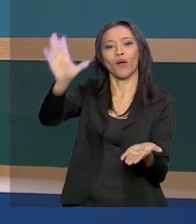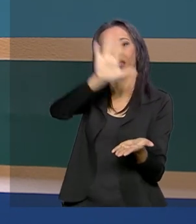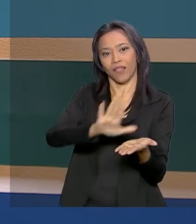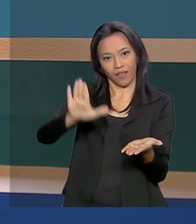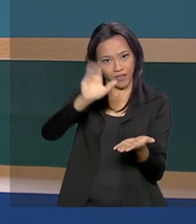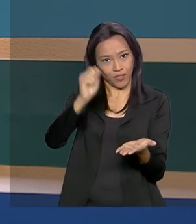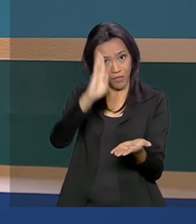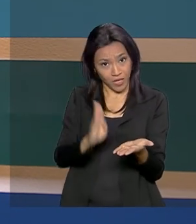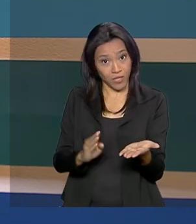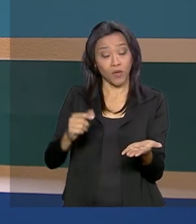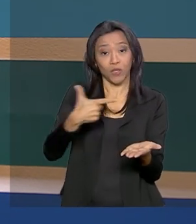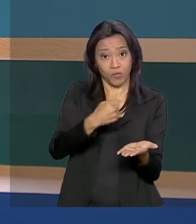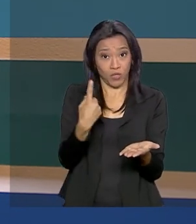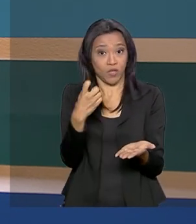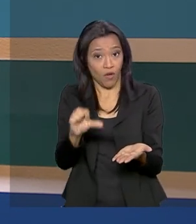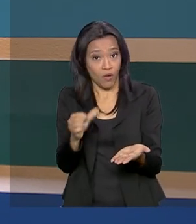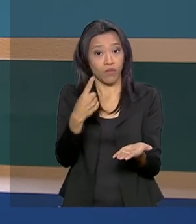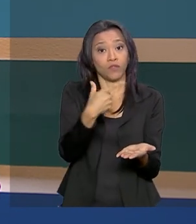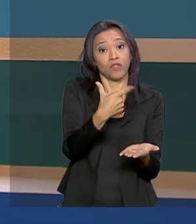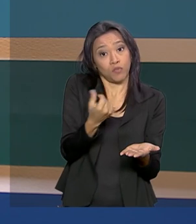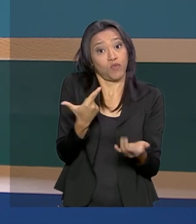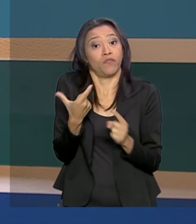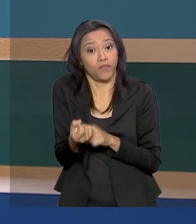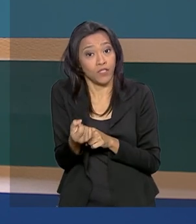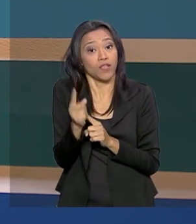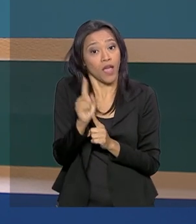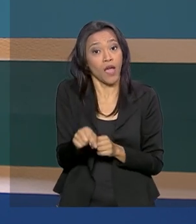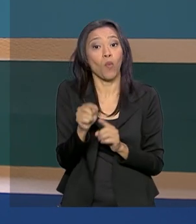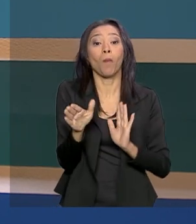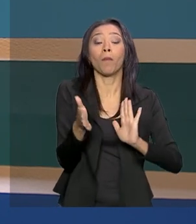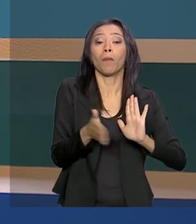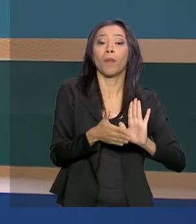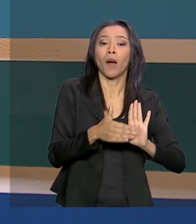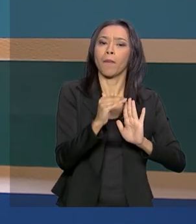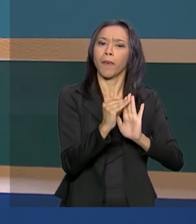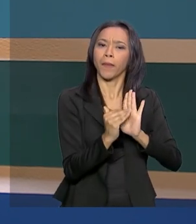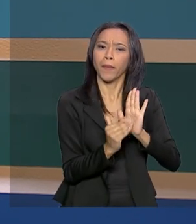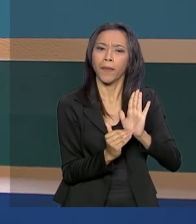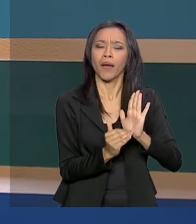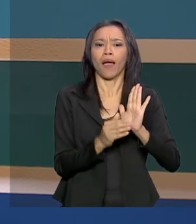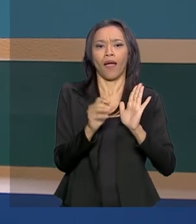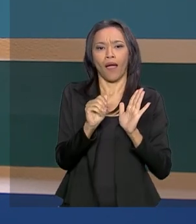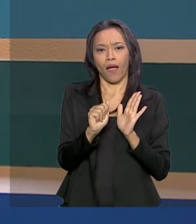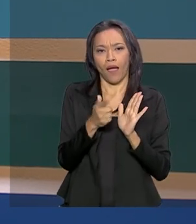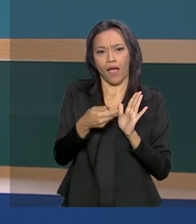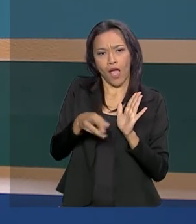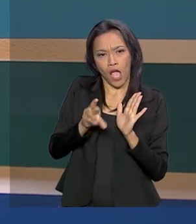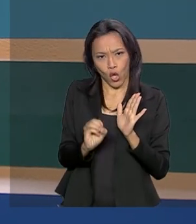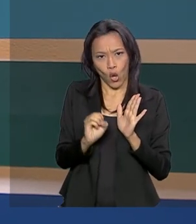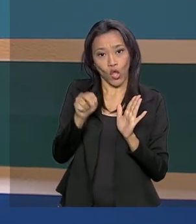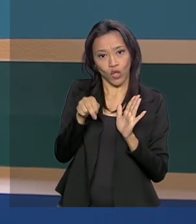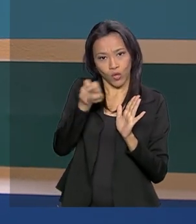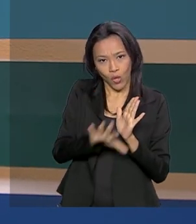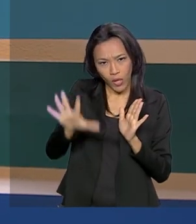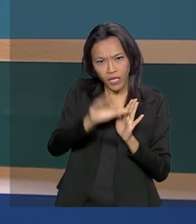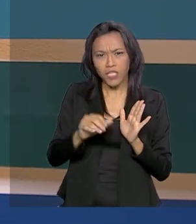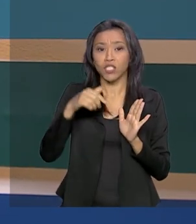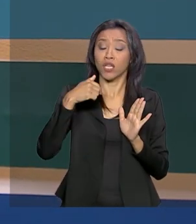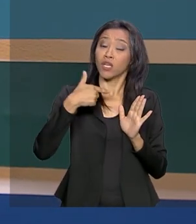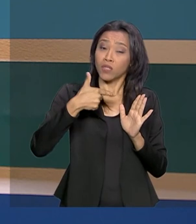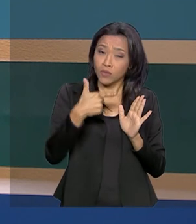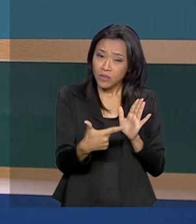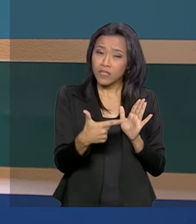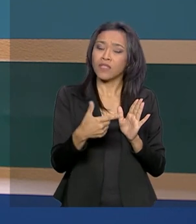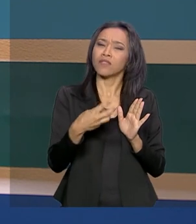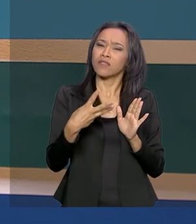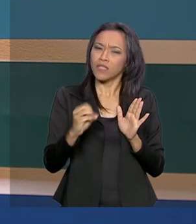e 2020. É o programa AgroNordeste, que será implementado em 230 municípios dos